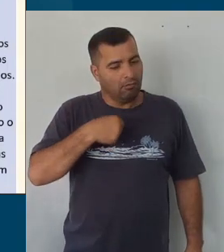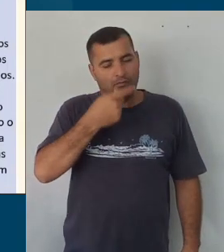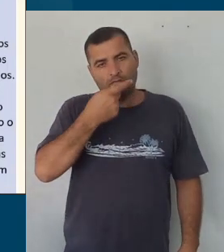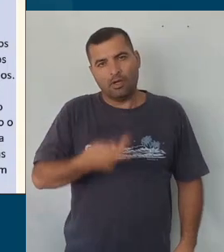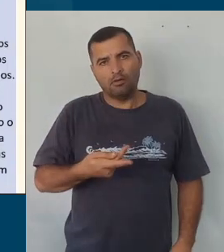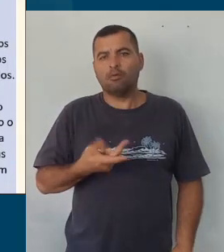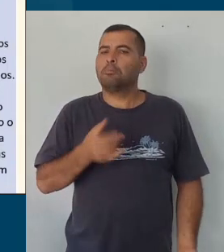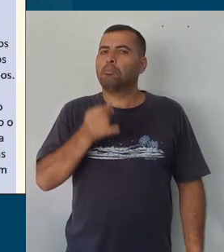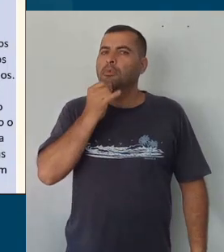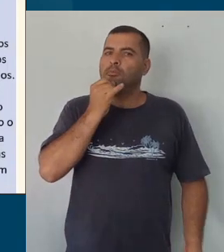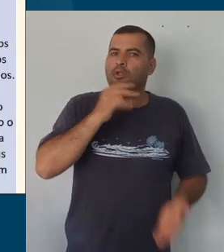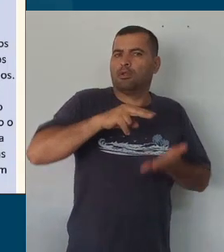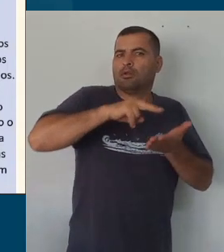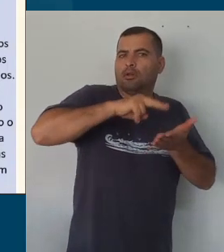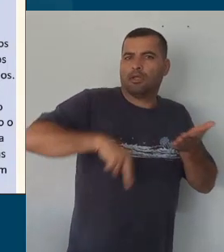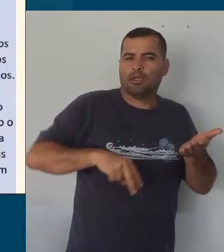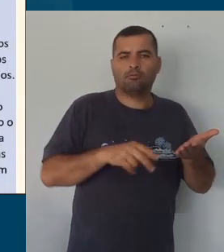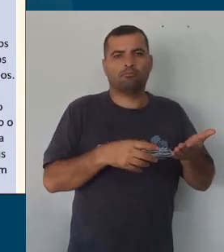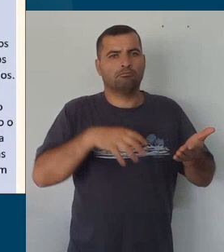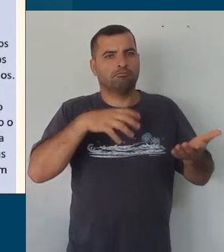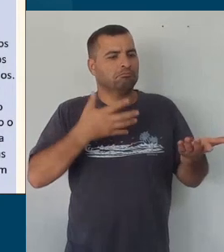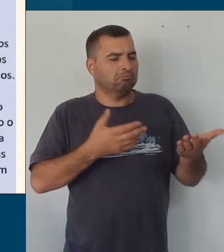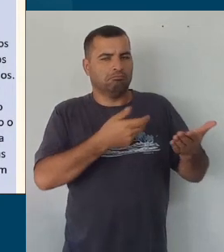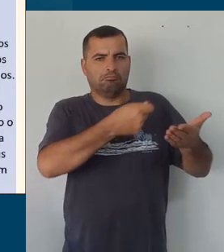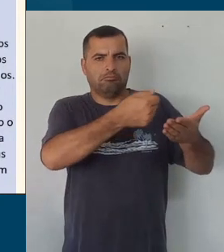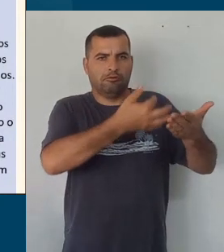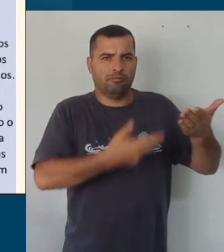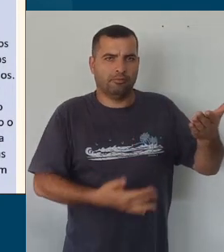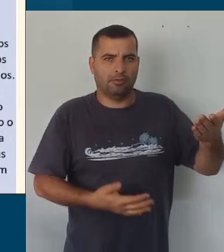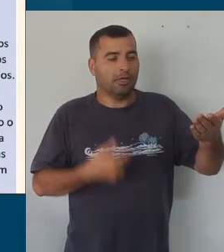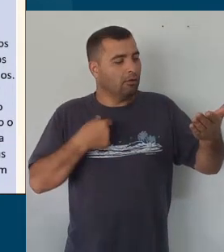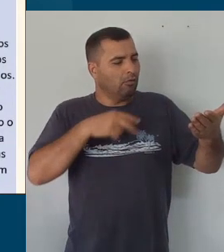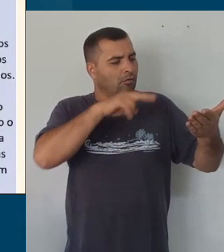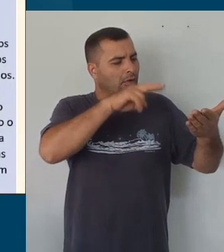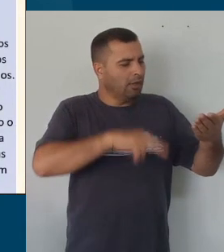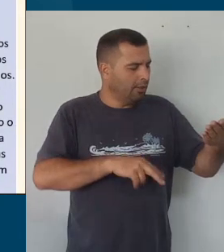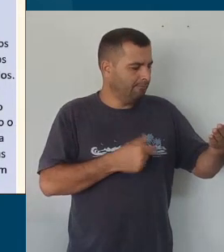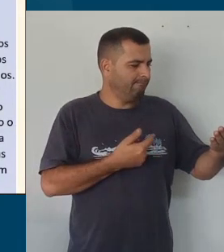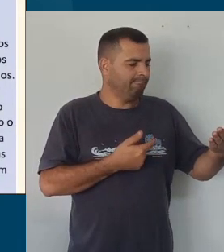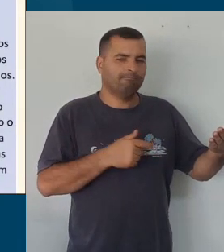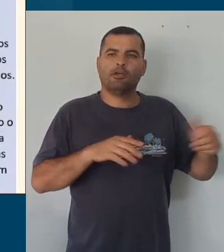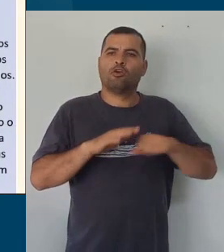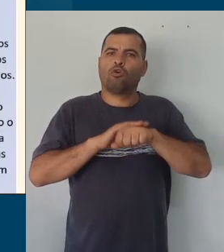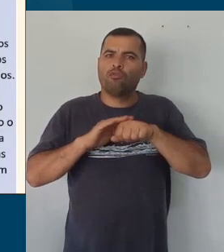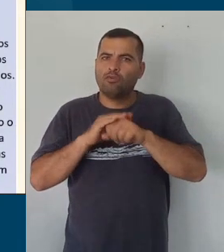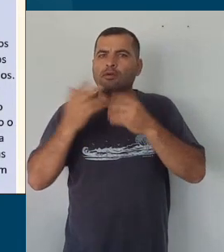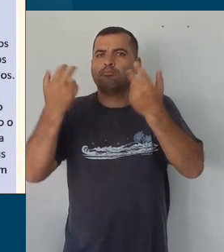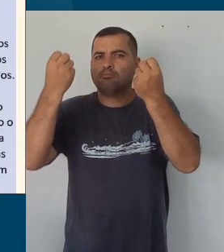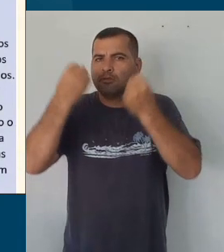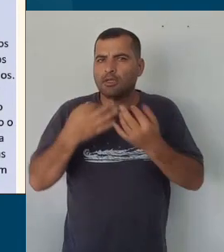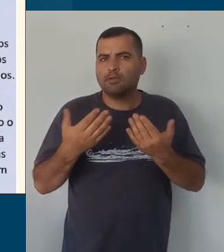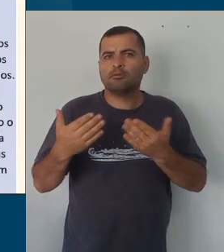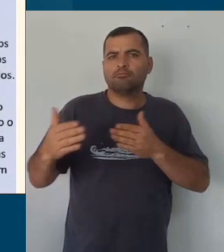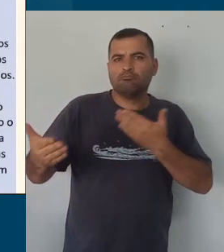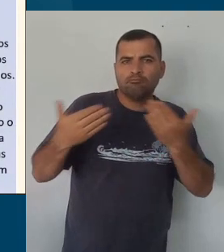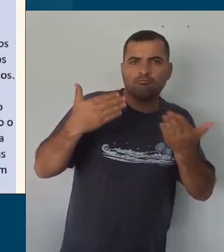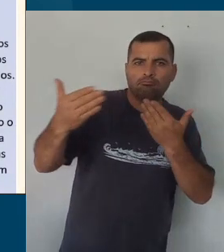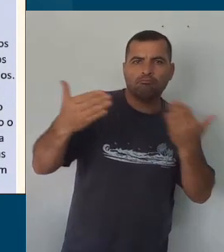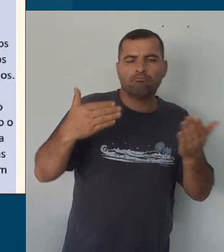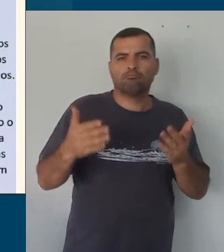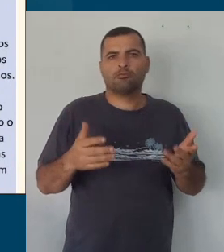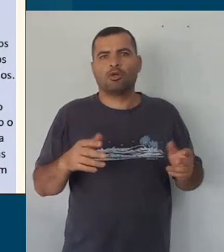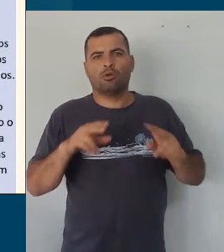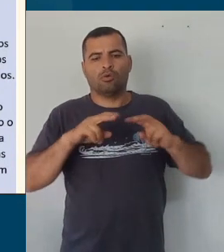um texto literário, eu leio, depois eu converso sobre esse texto com os meus pares nas rodas de leitura,